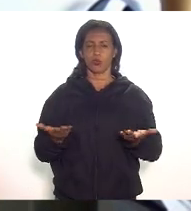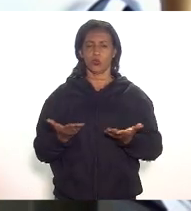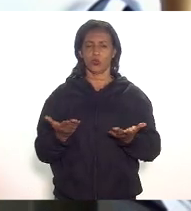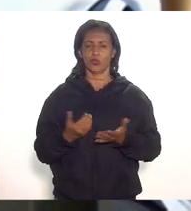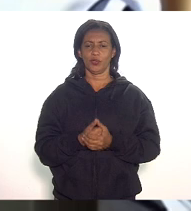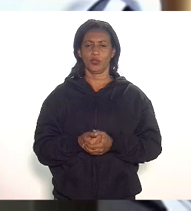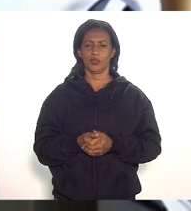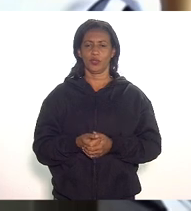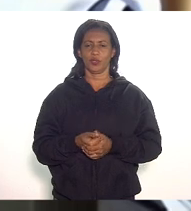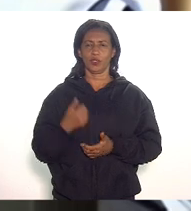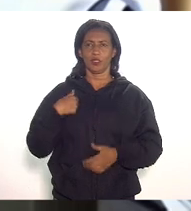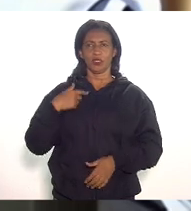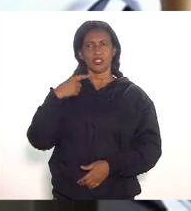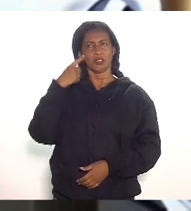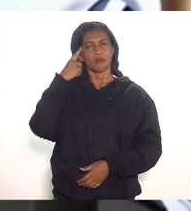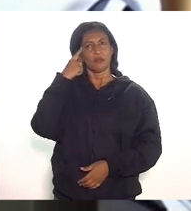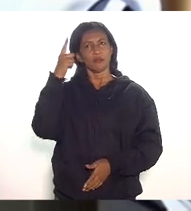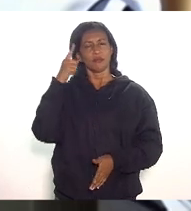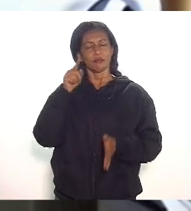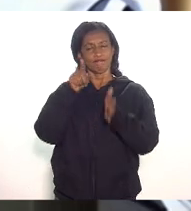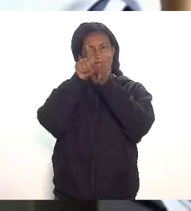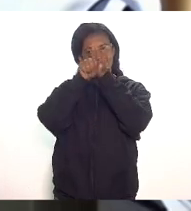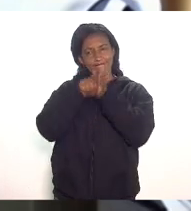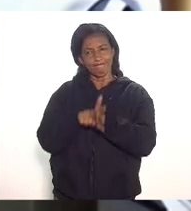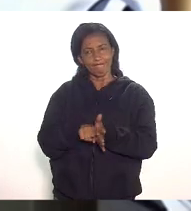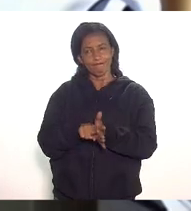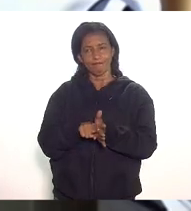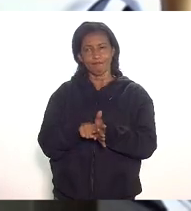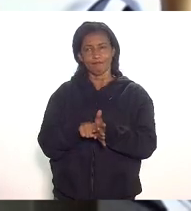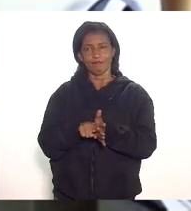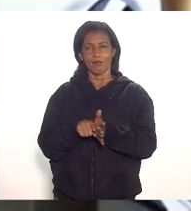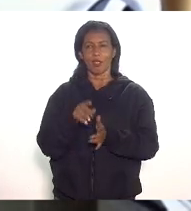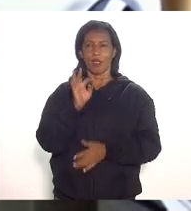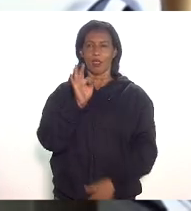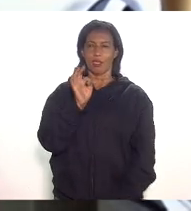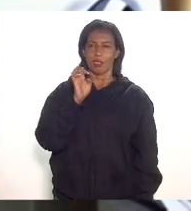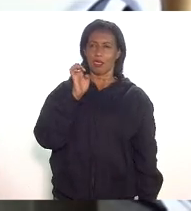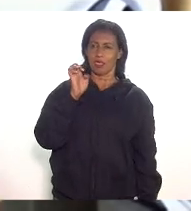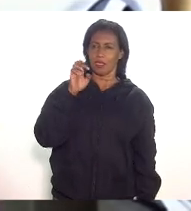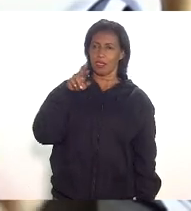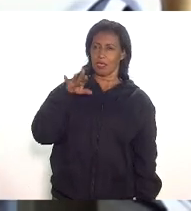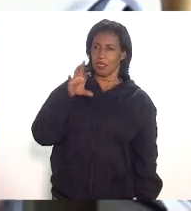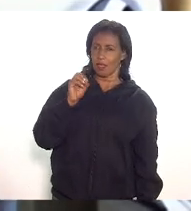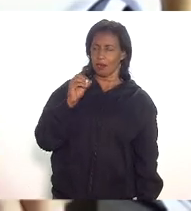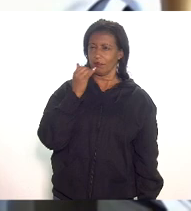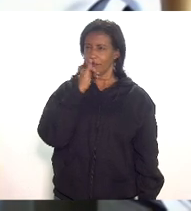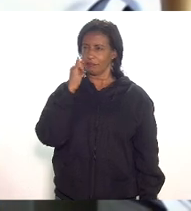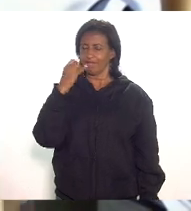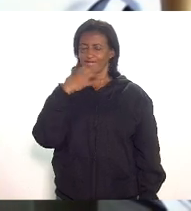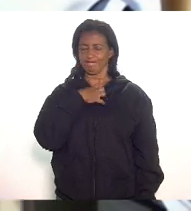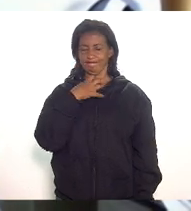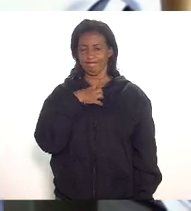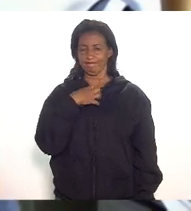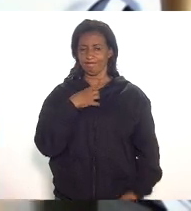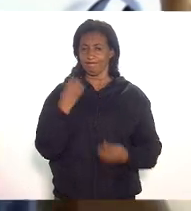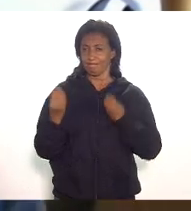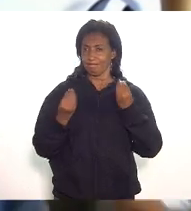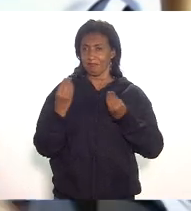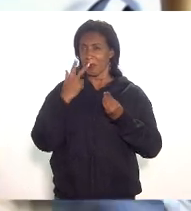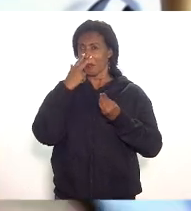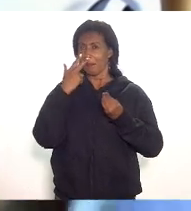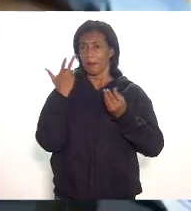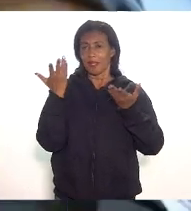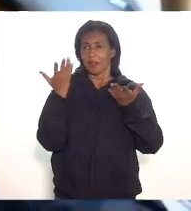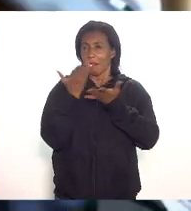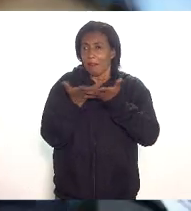e a gente quer só analisar sobre a ótica da termoelétrica a gente se sente exatamente com isso que falei perdido